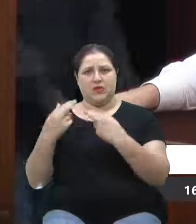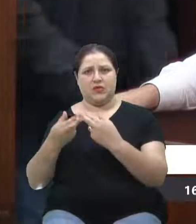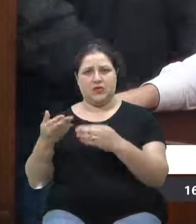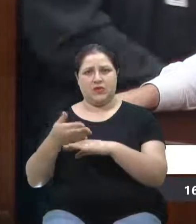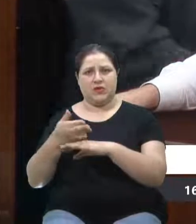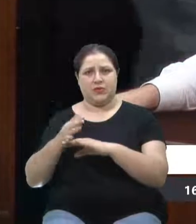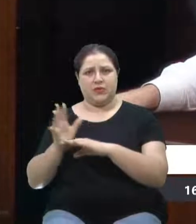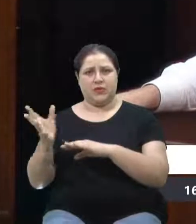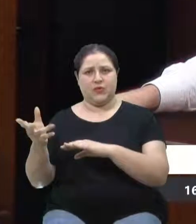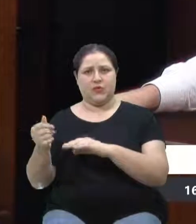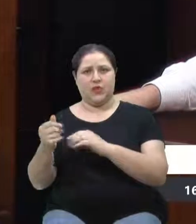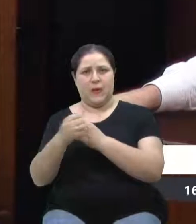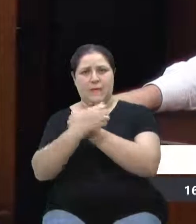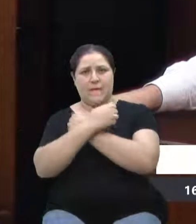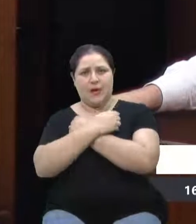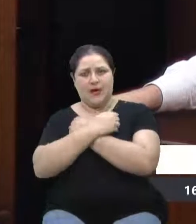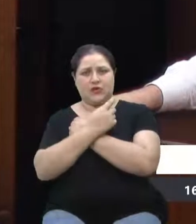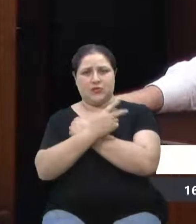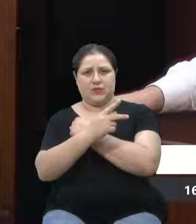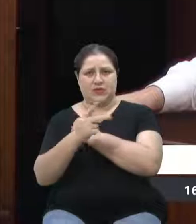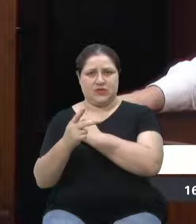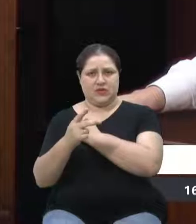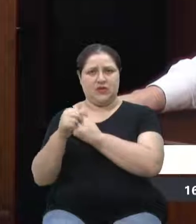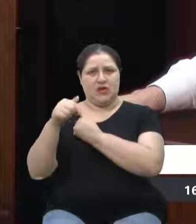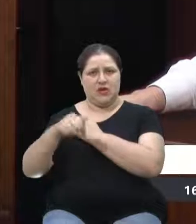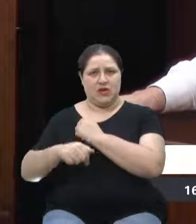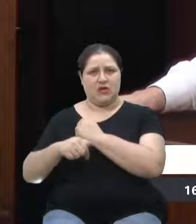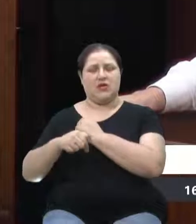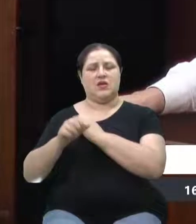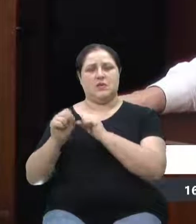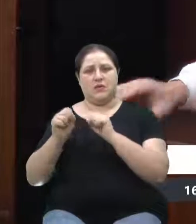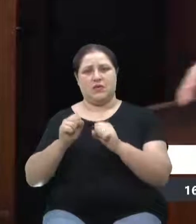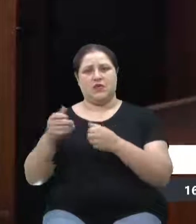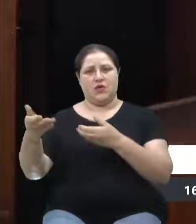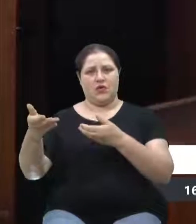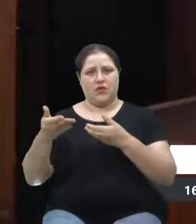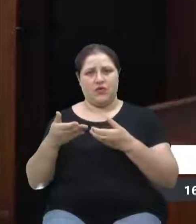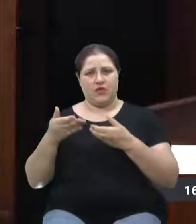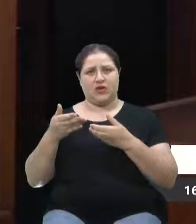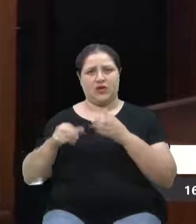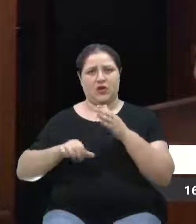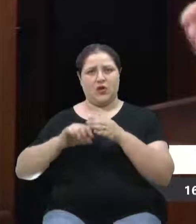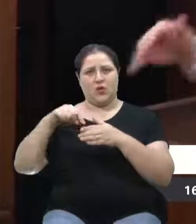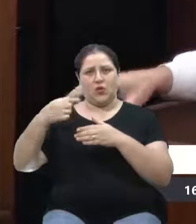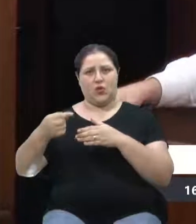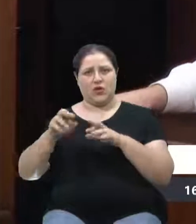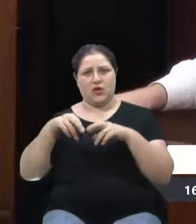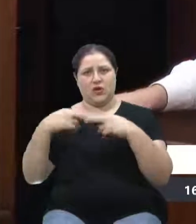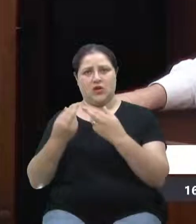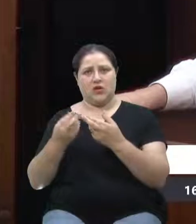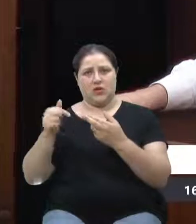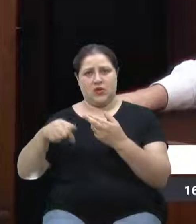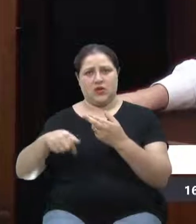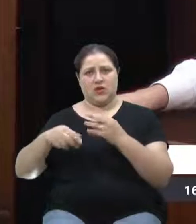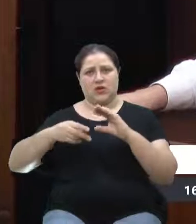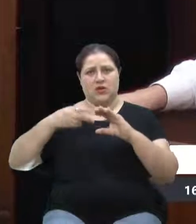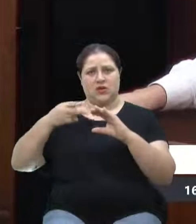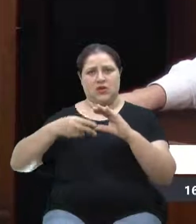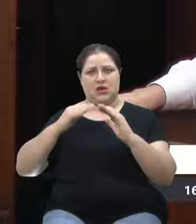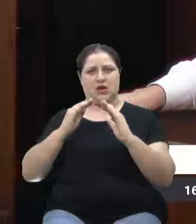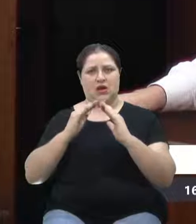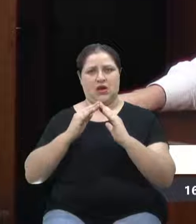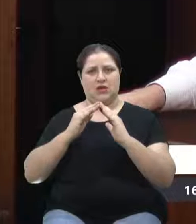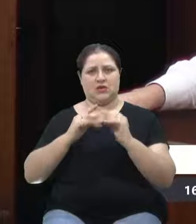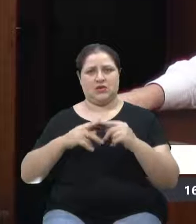E eu deixei essa casa à disposição para a próxima reunião da Câmara de Educação do MOB Caxias, aqui na Casa do Povo.